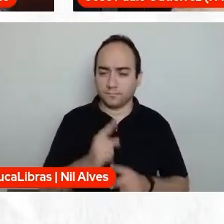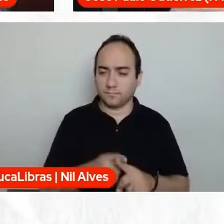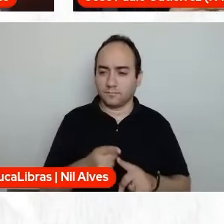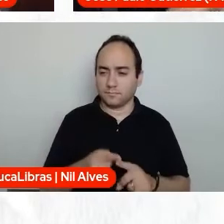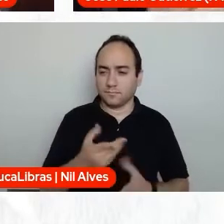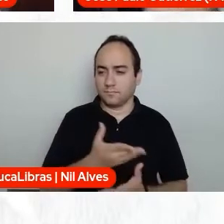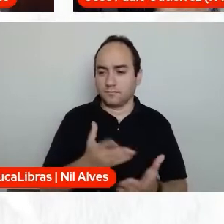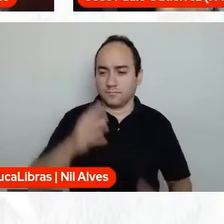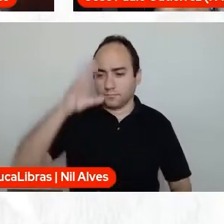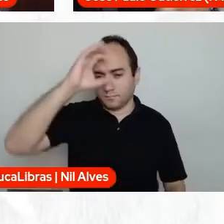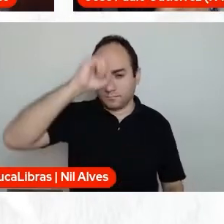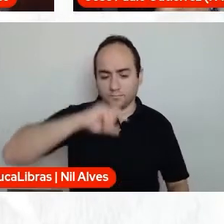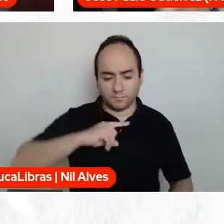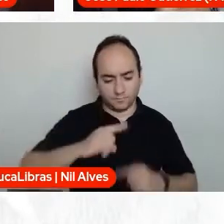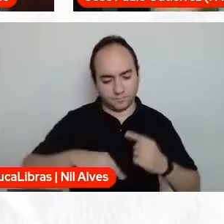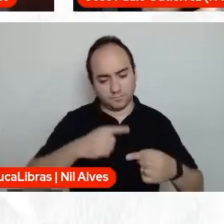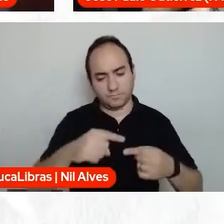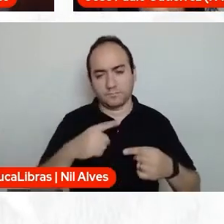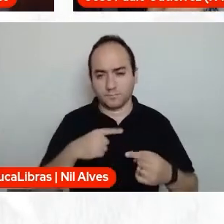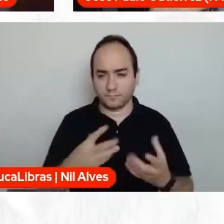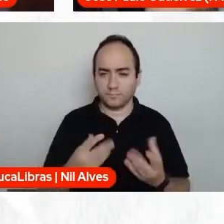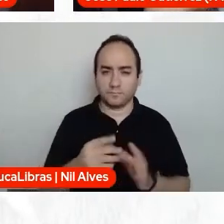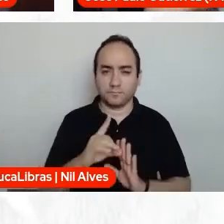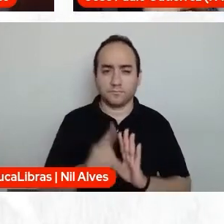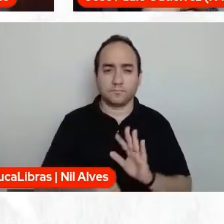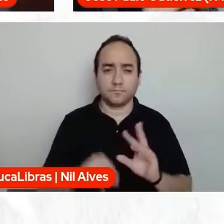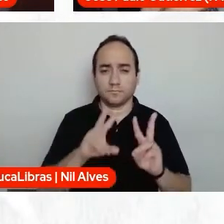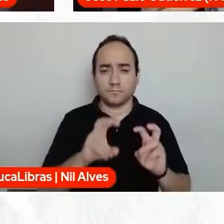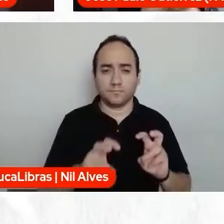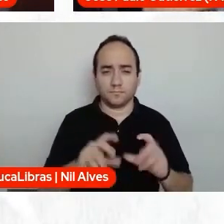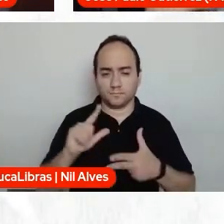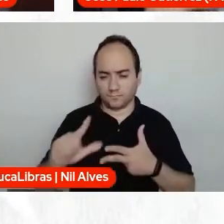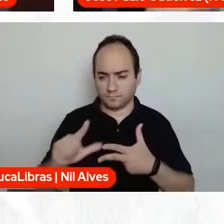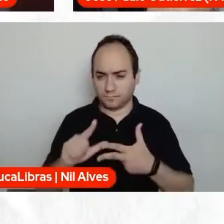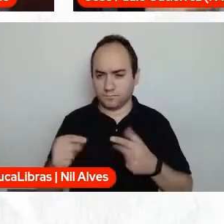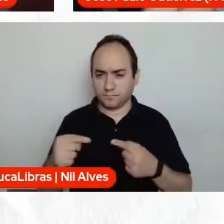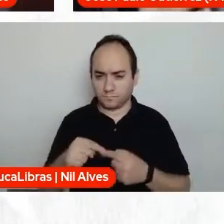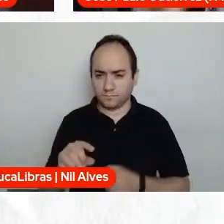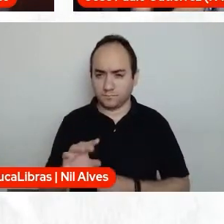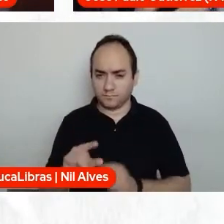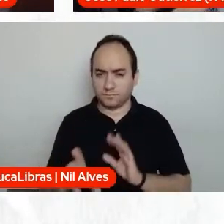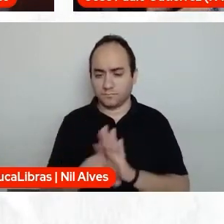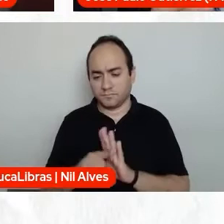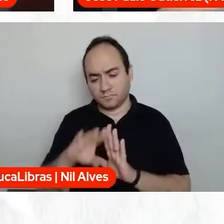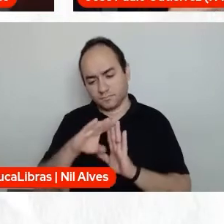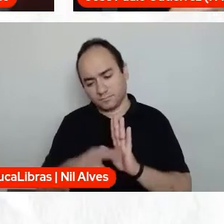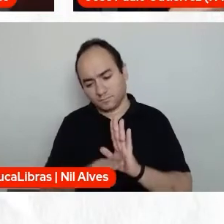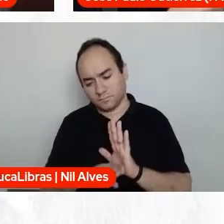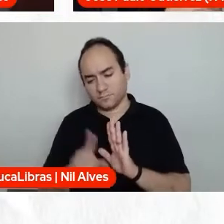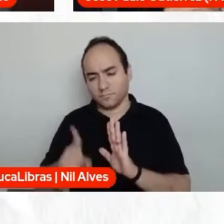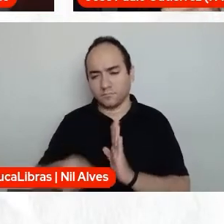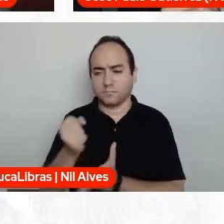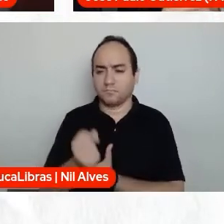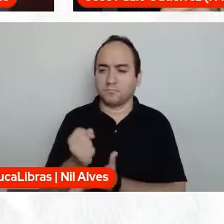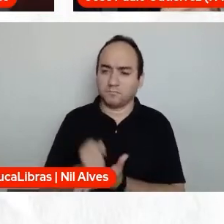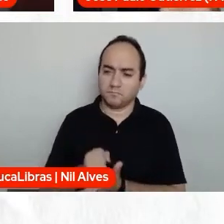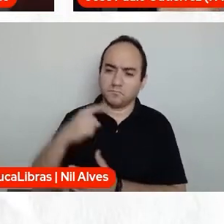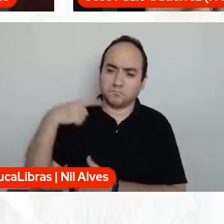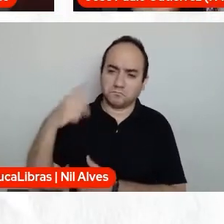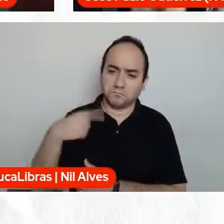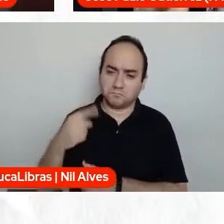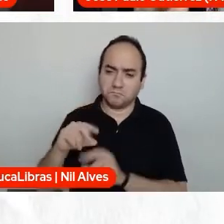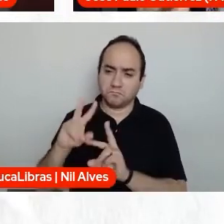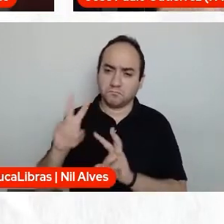vez mais que, no caso do direito, né? Não é só a legislação, né? Não é só lá o cartório, o escritório da advocacia,